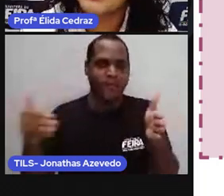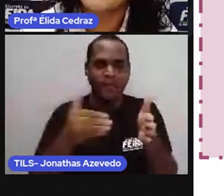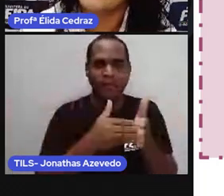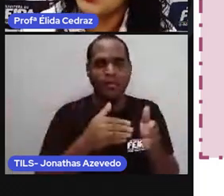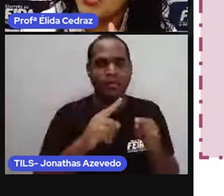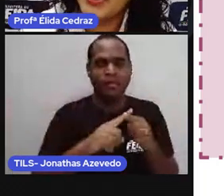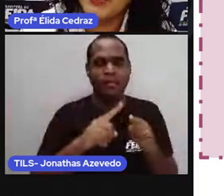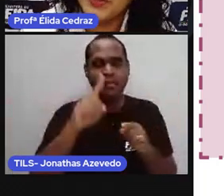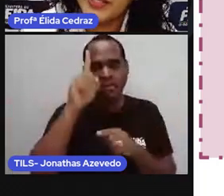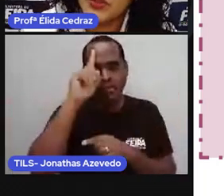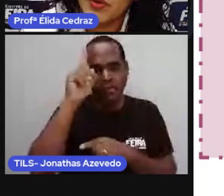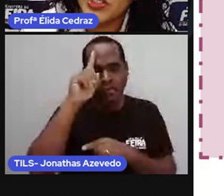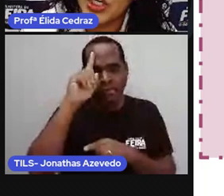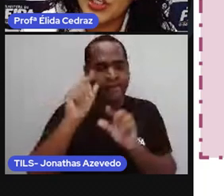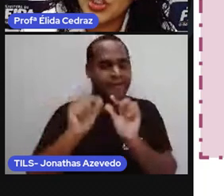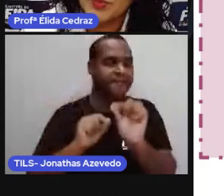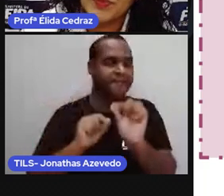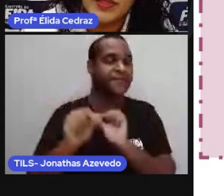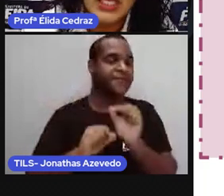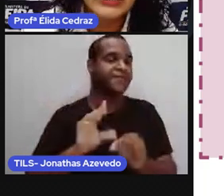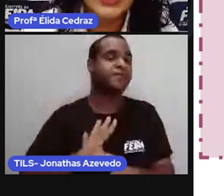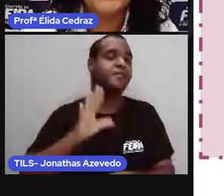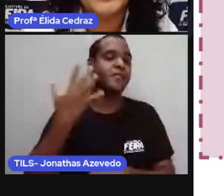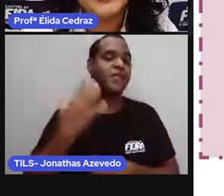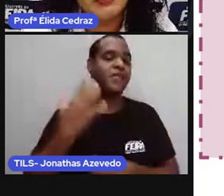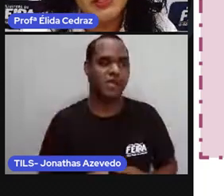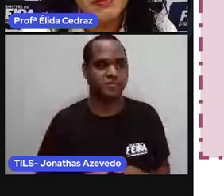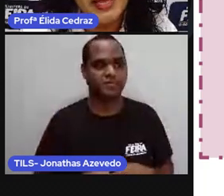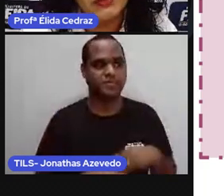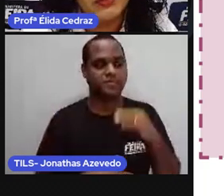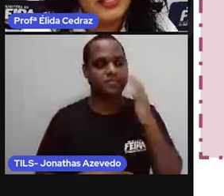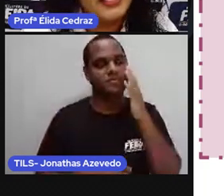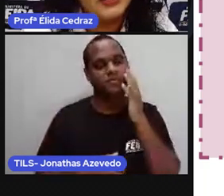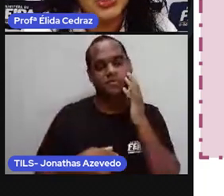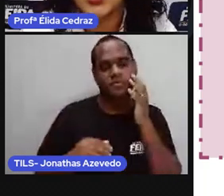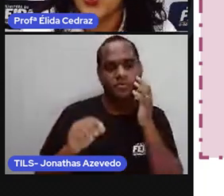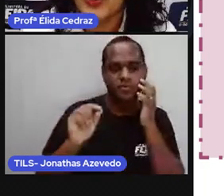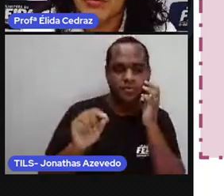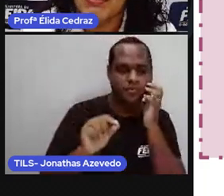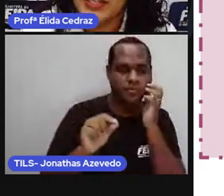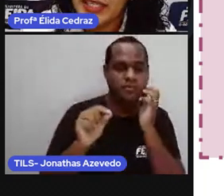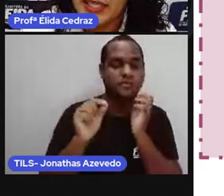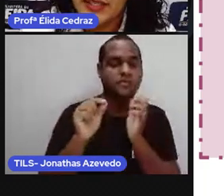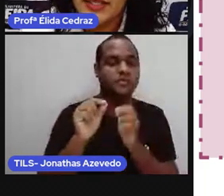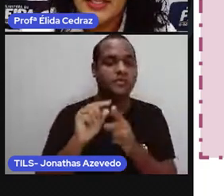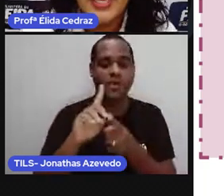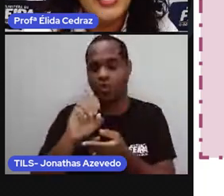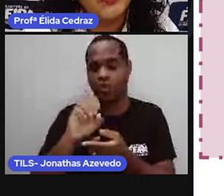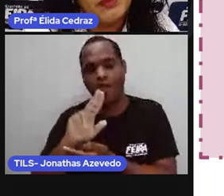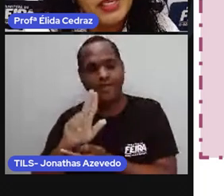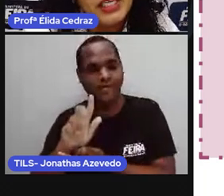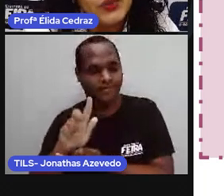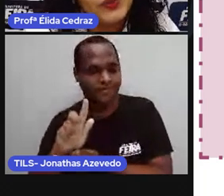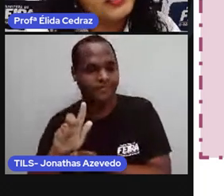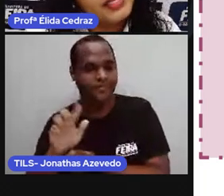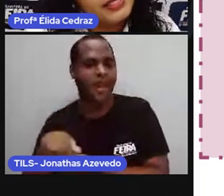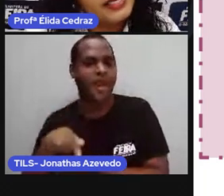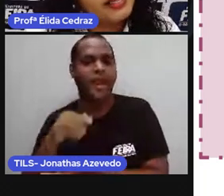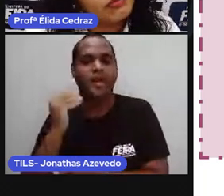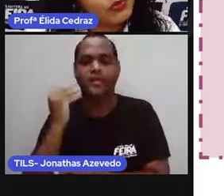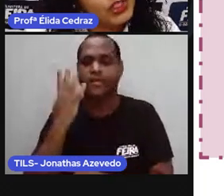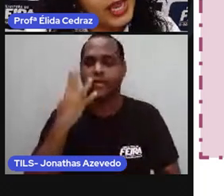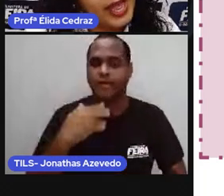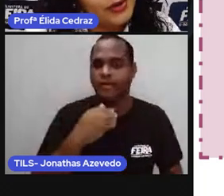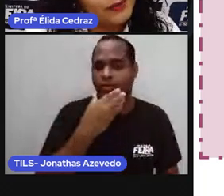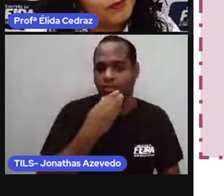os dias sobre o que acontece com a gente. tem um desenho animado de Doug Funny, é um menino que